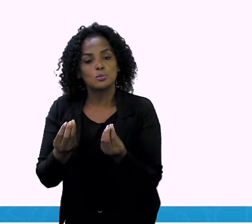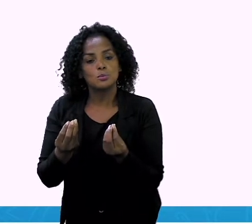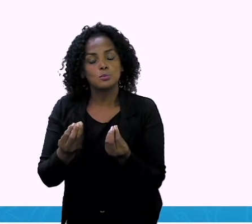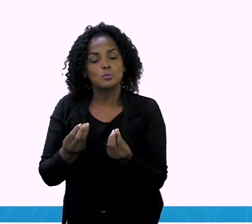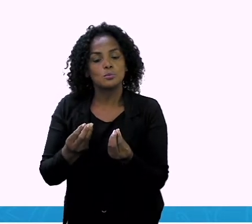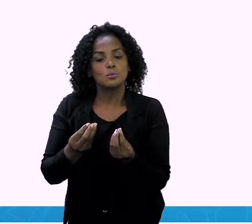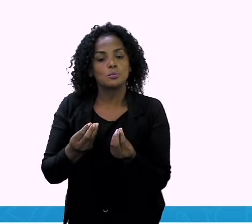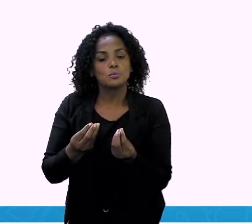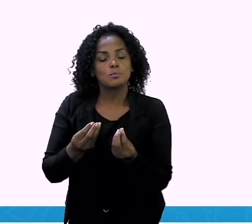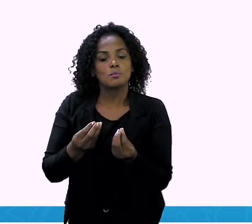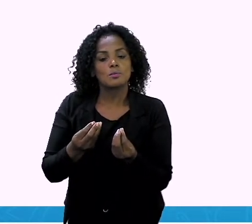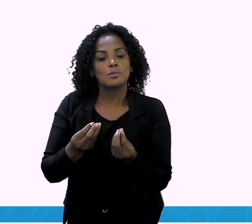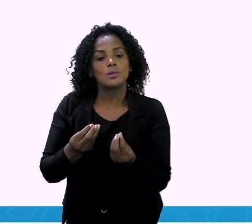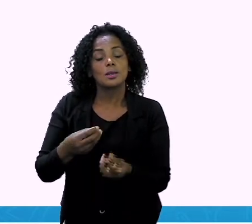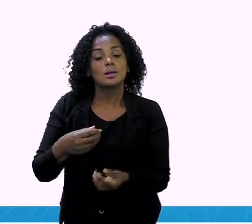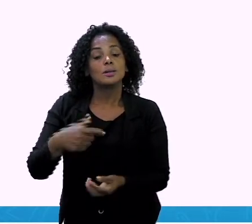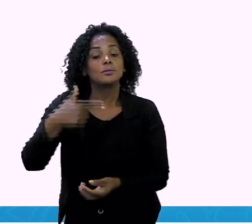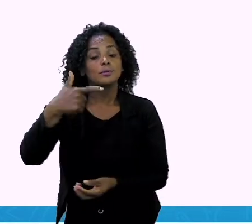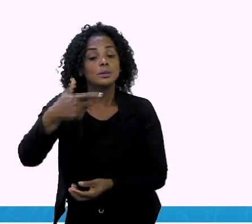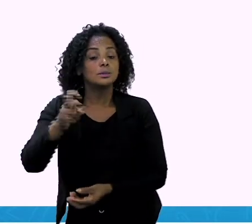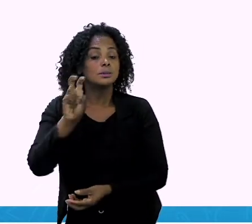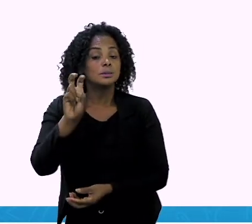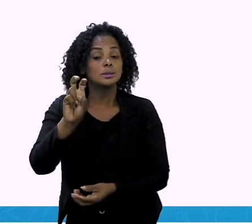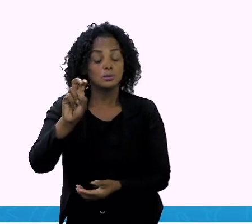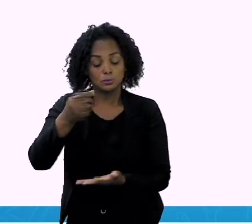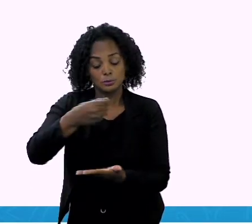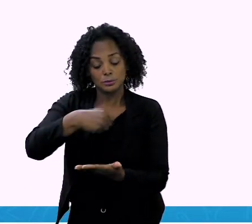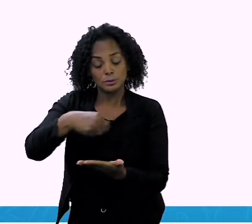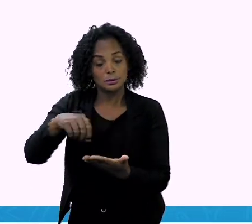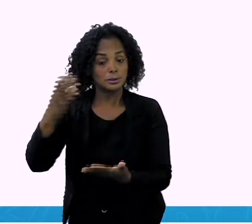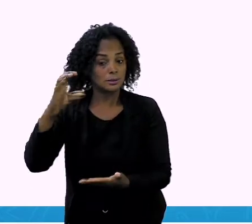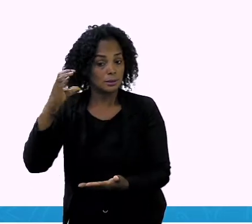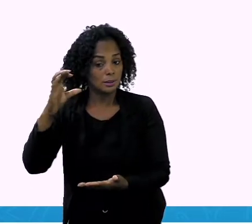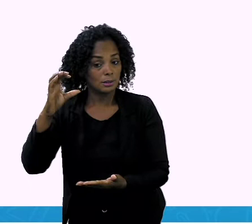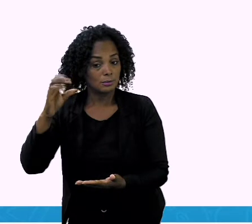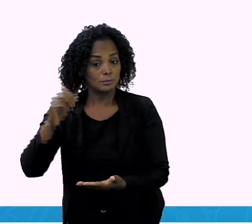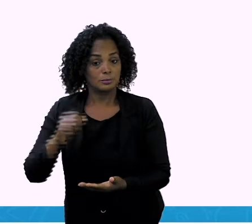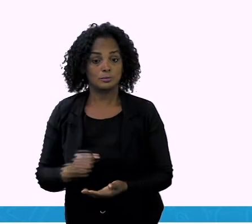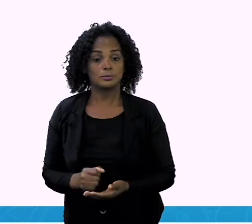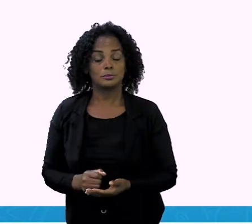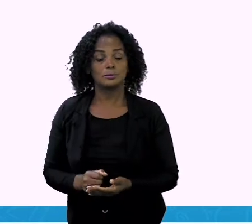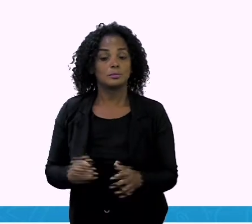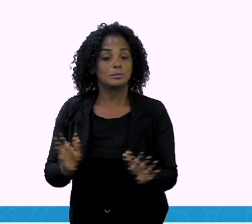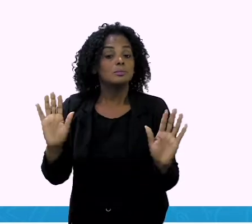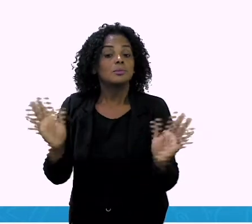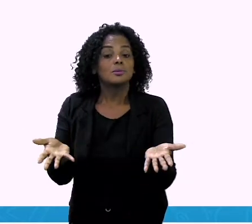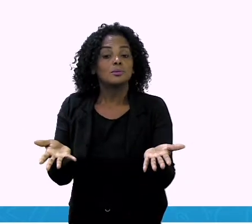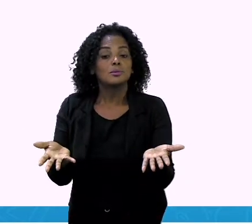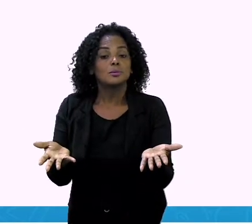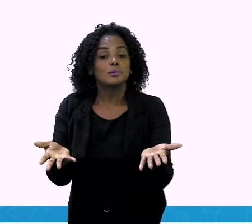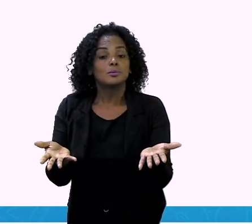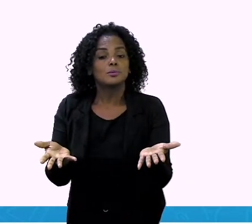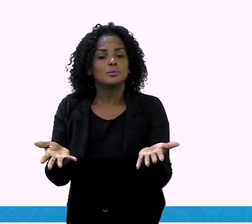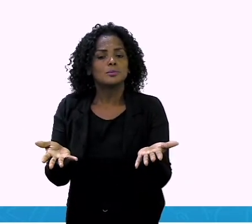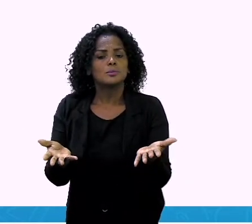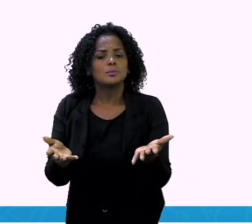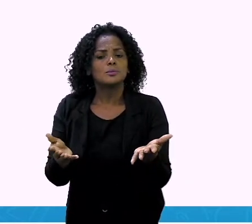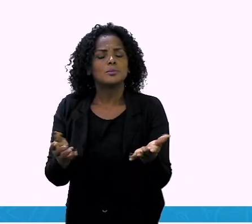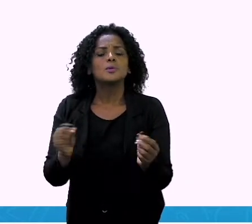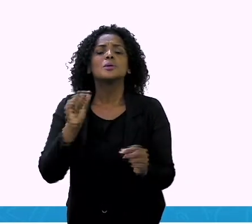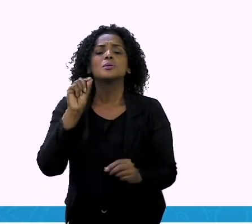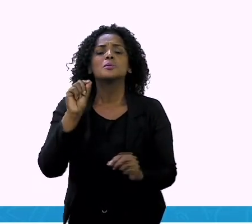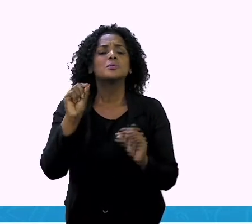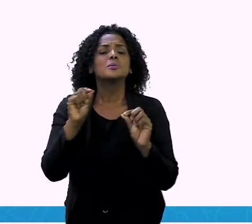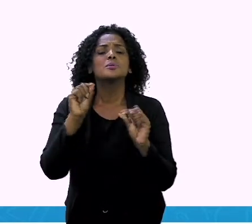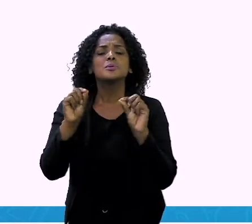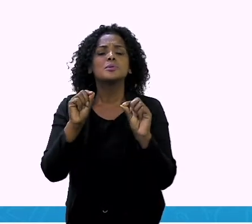Vinte e cinco centavos. Certo? E agora? Quem já ganhou